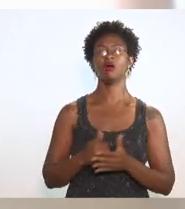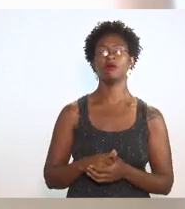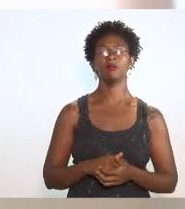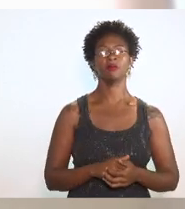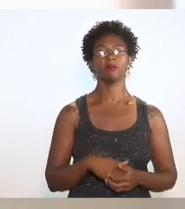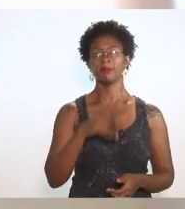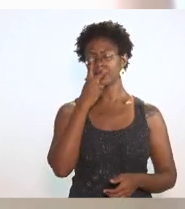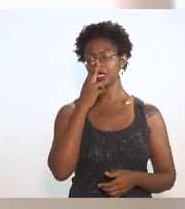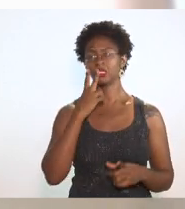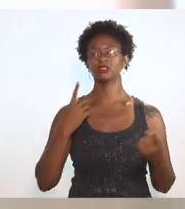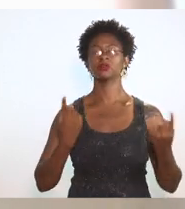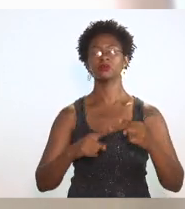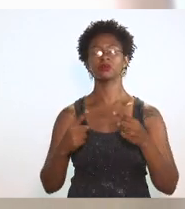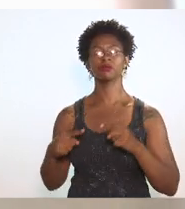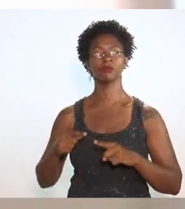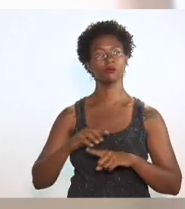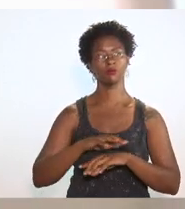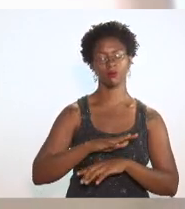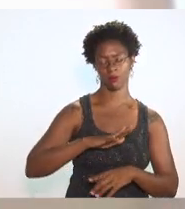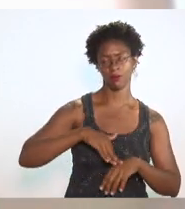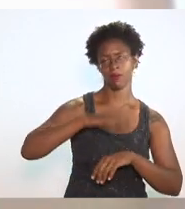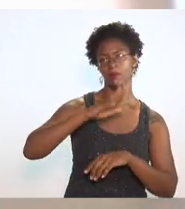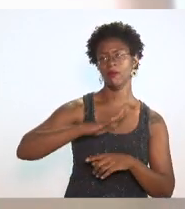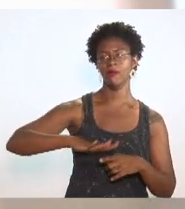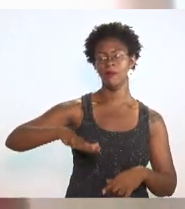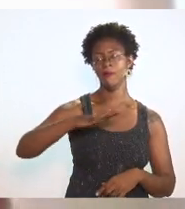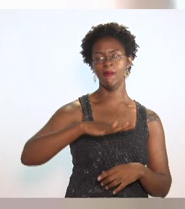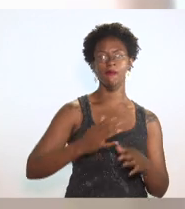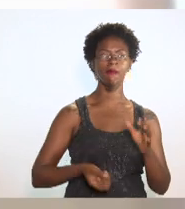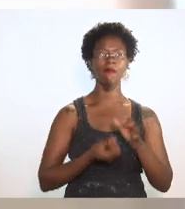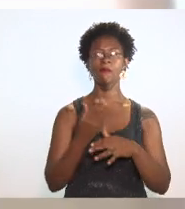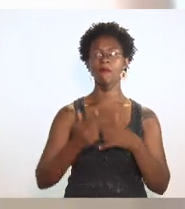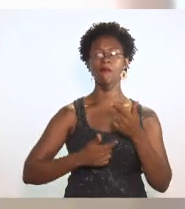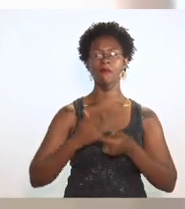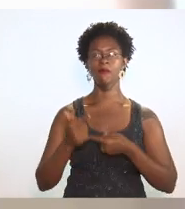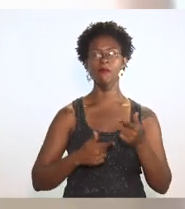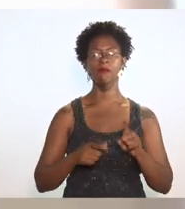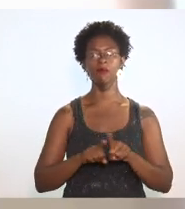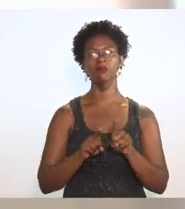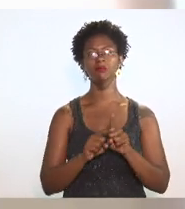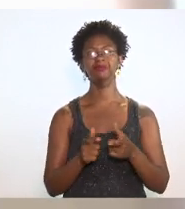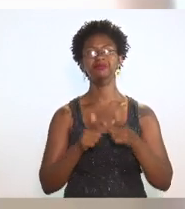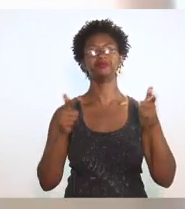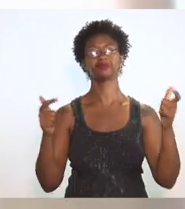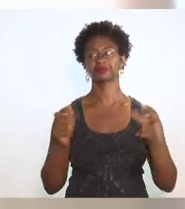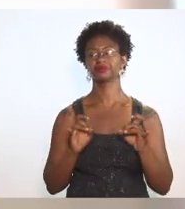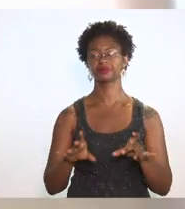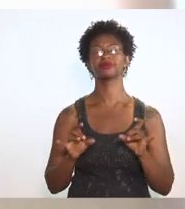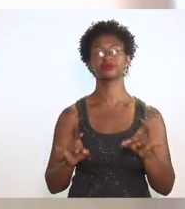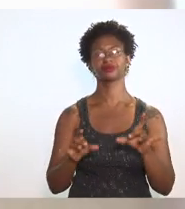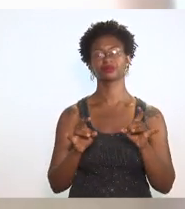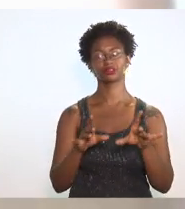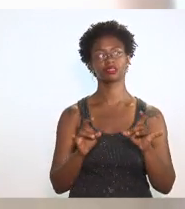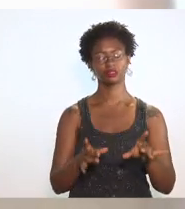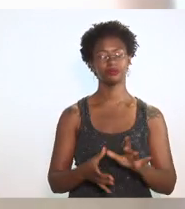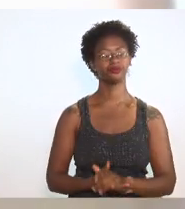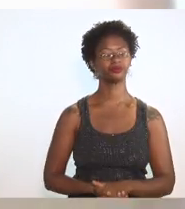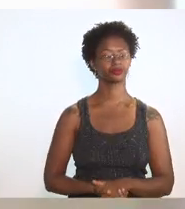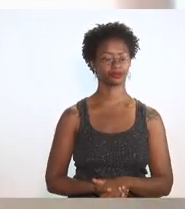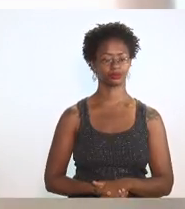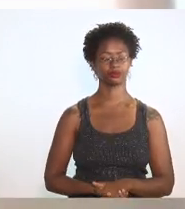competitividade para o nosso setor, trazendo geração de emprego, aumentando as vendas indiretamente ou de forma